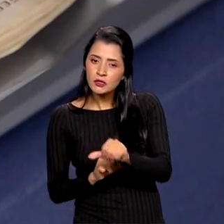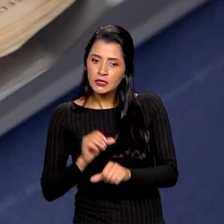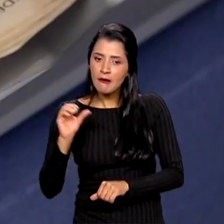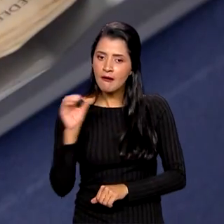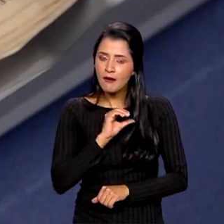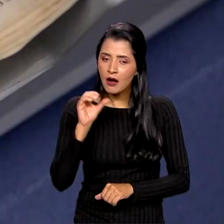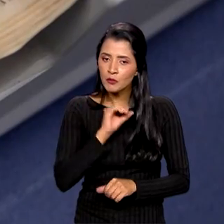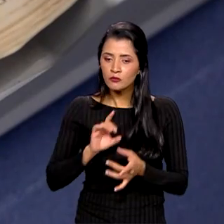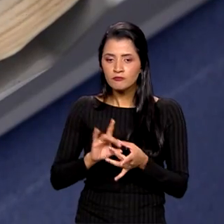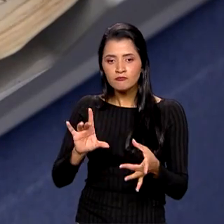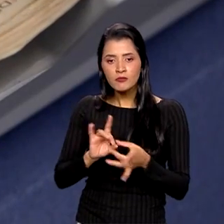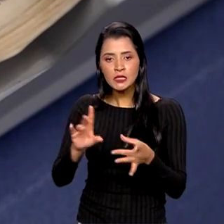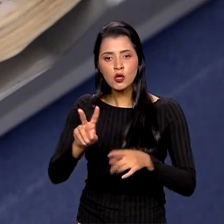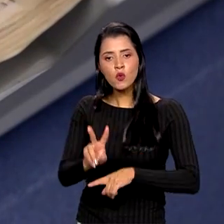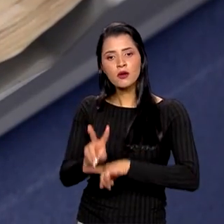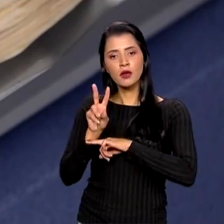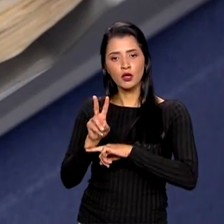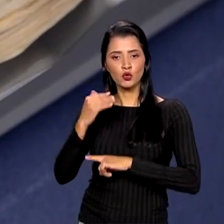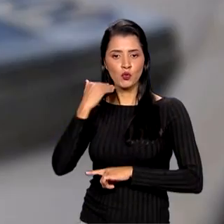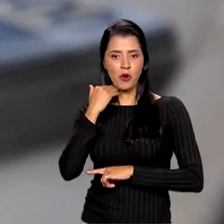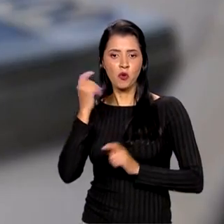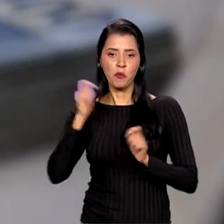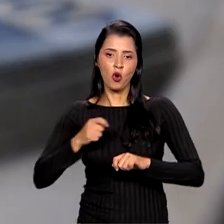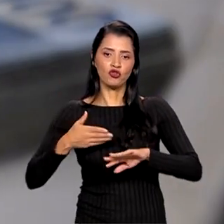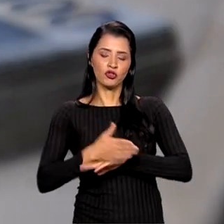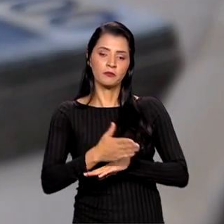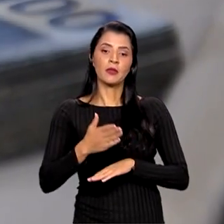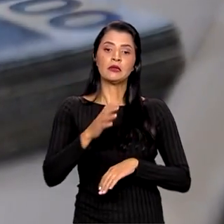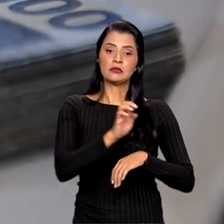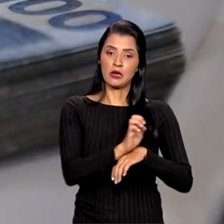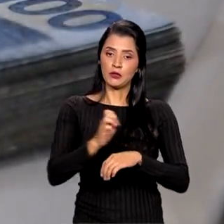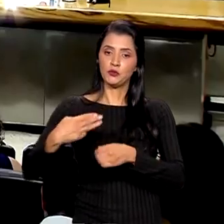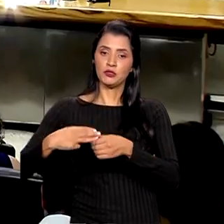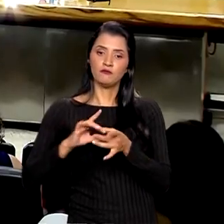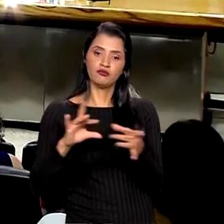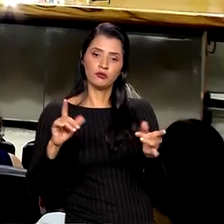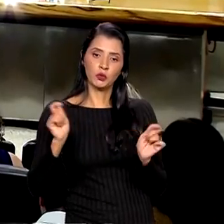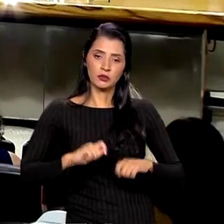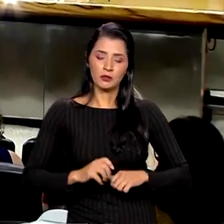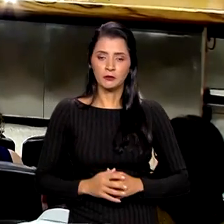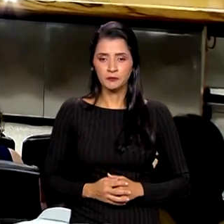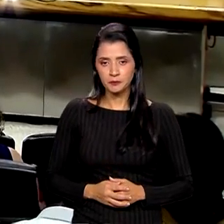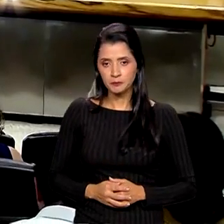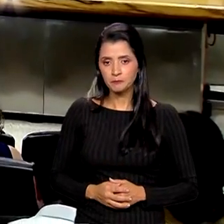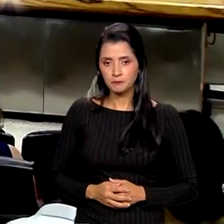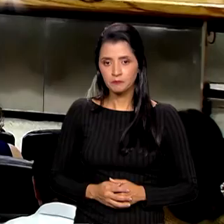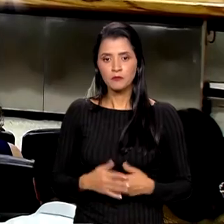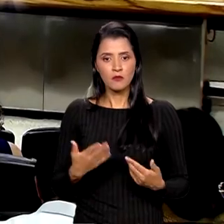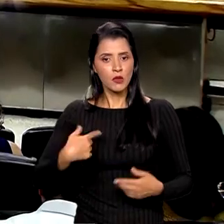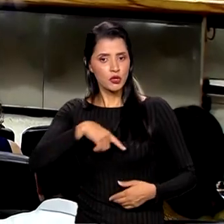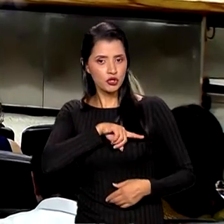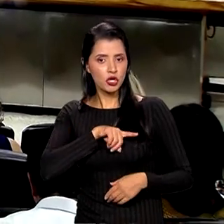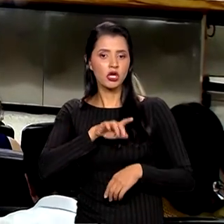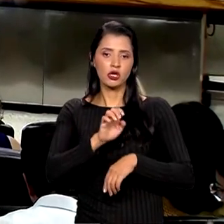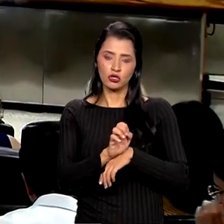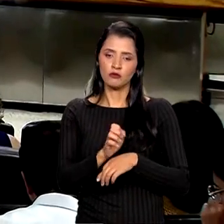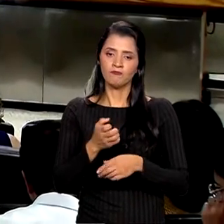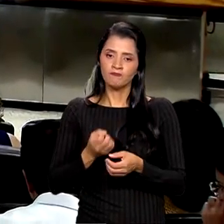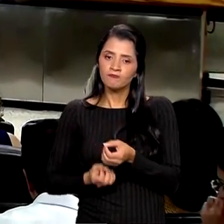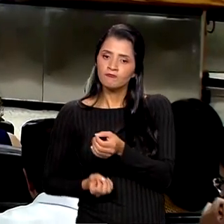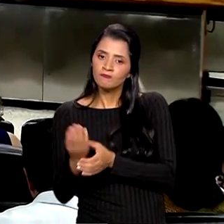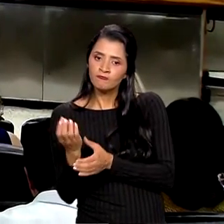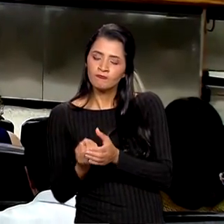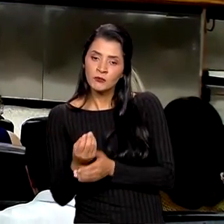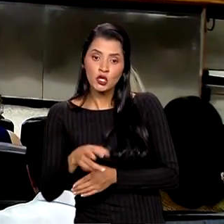de liberação de crédito bancário para estados e municípios. A pauta é de estado. Nós estamos construindo coisas que vão gerar